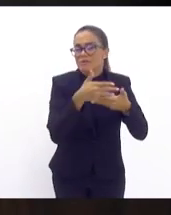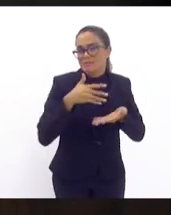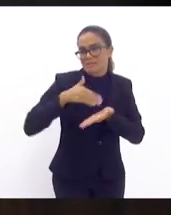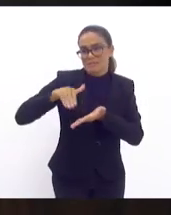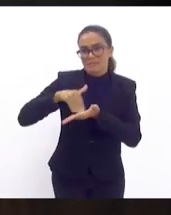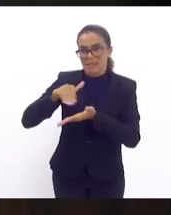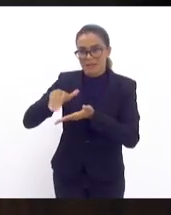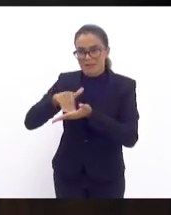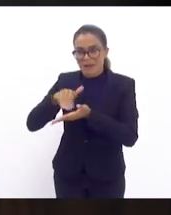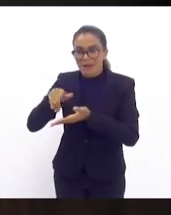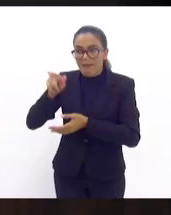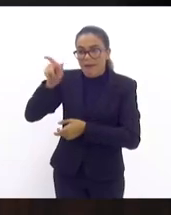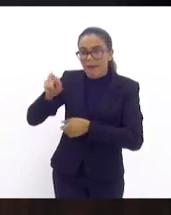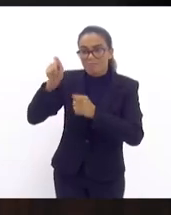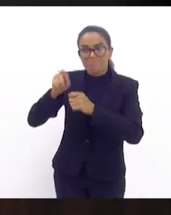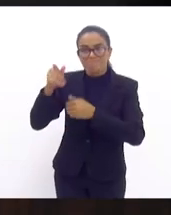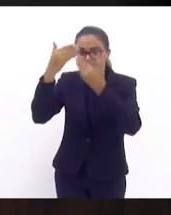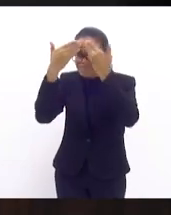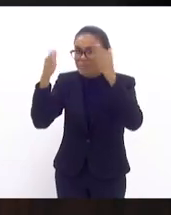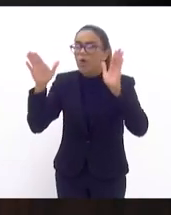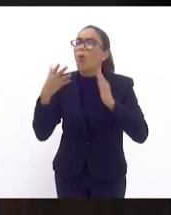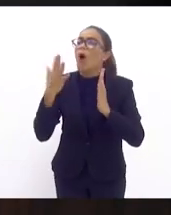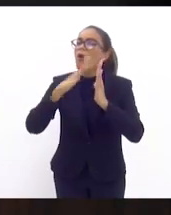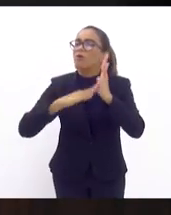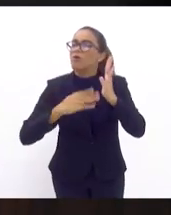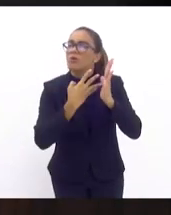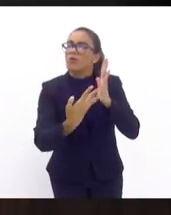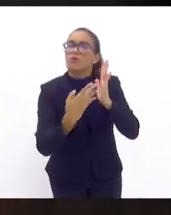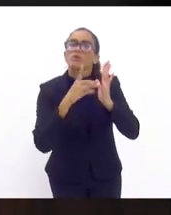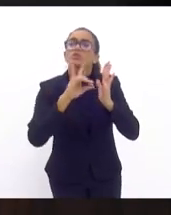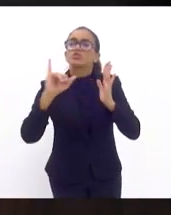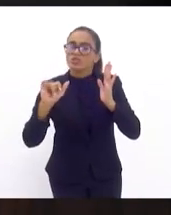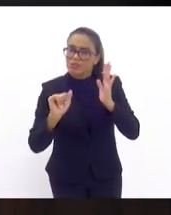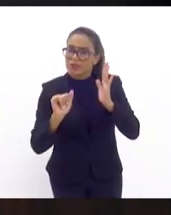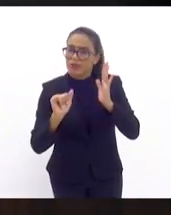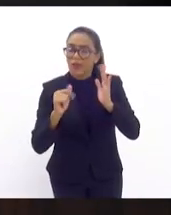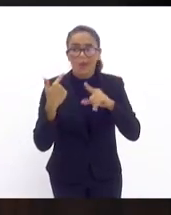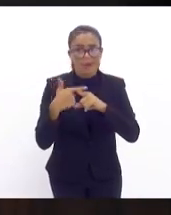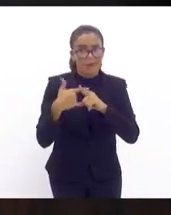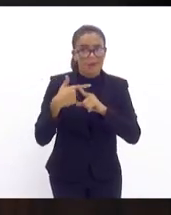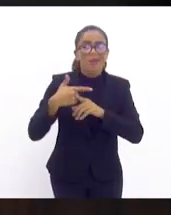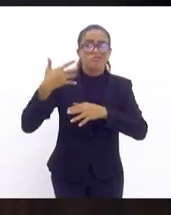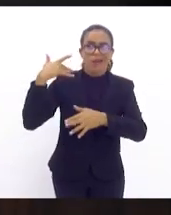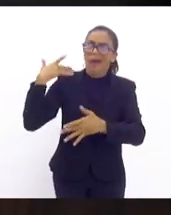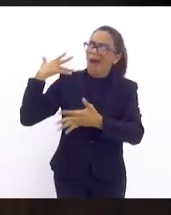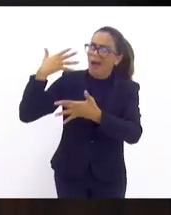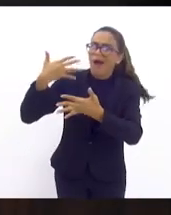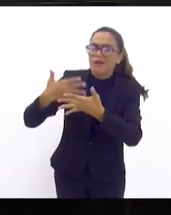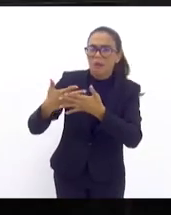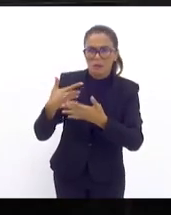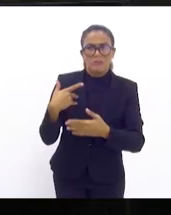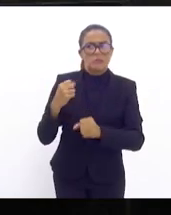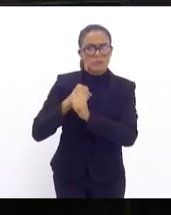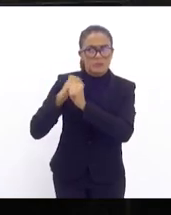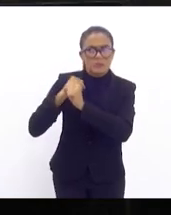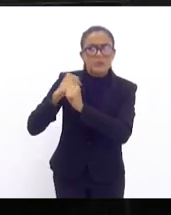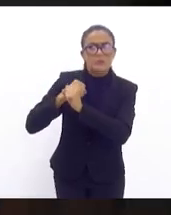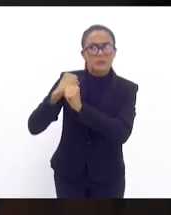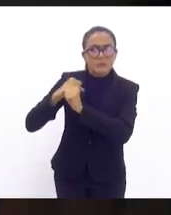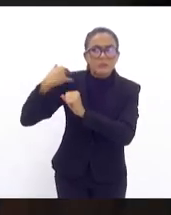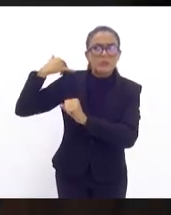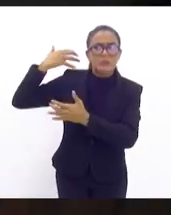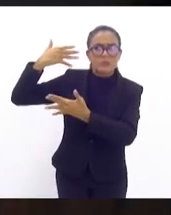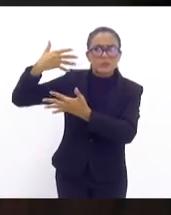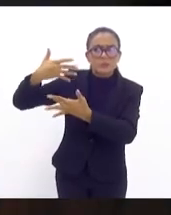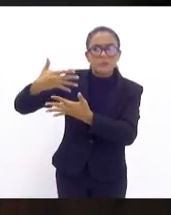para que possa dizer qual o cronograma quando esse plano que esse plano já vinha vindo há quantos anos Serginho? muitos e muitos anos